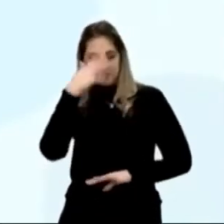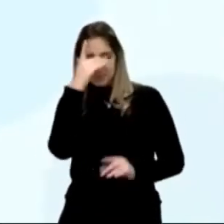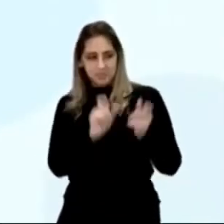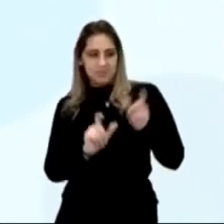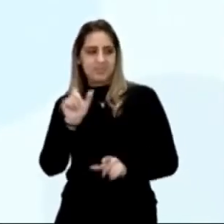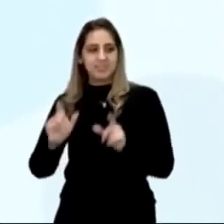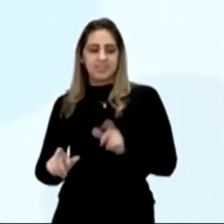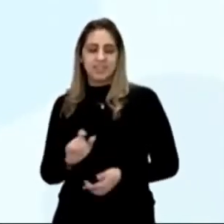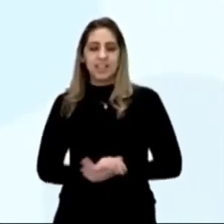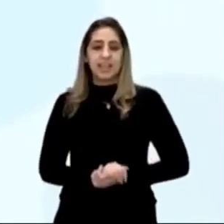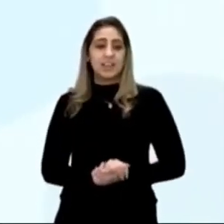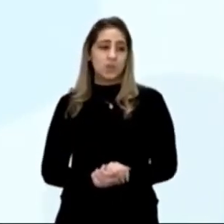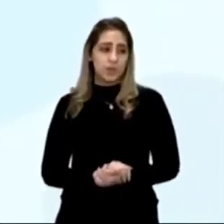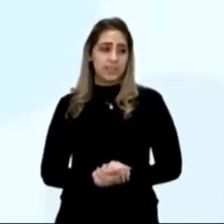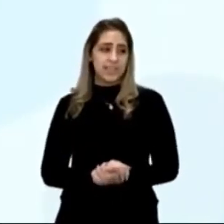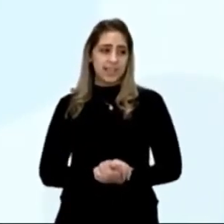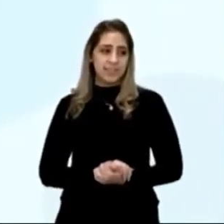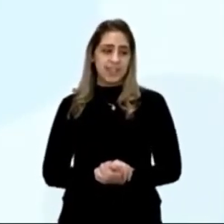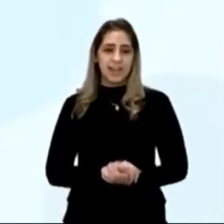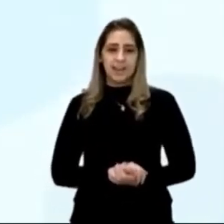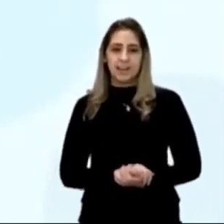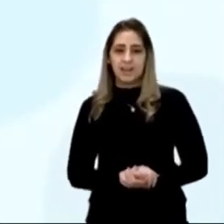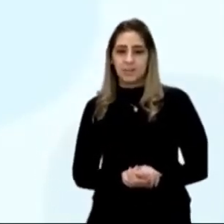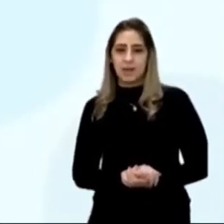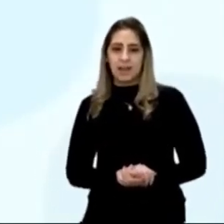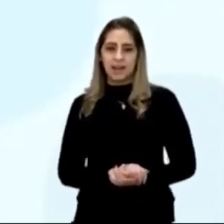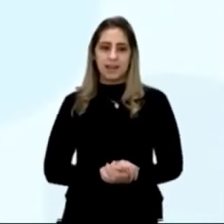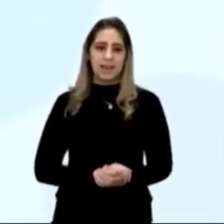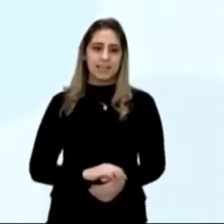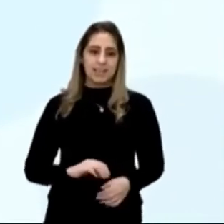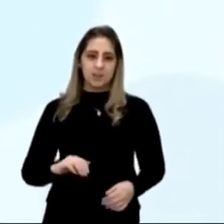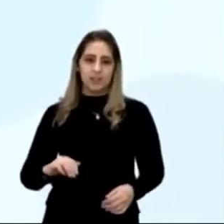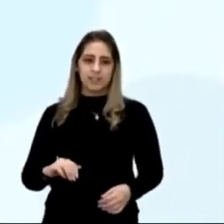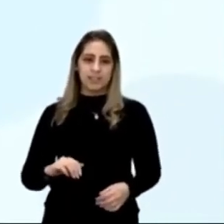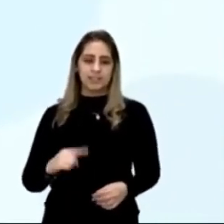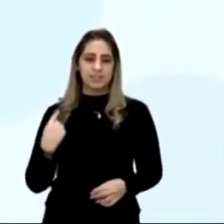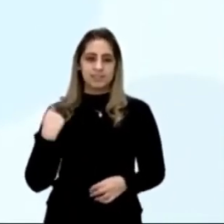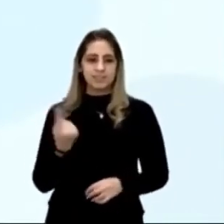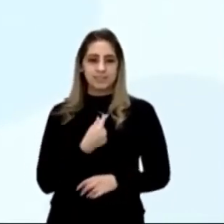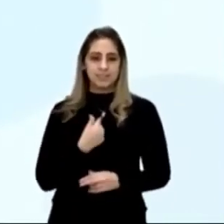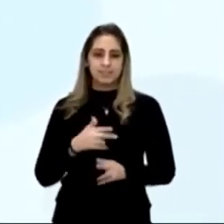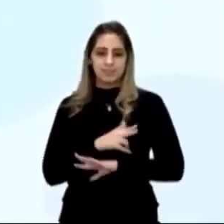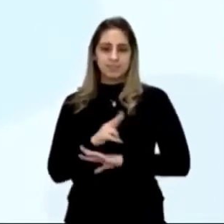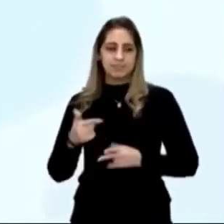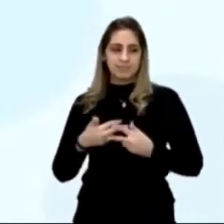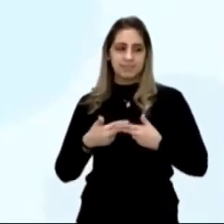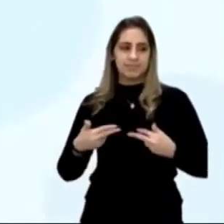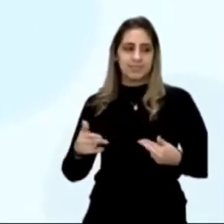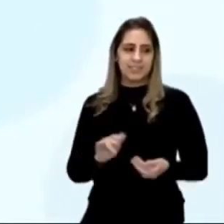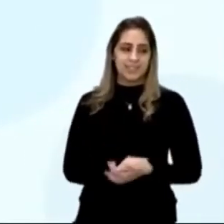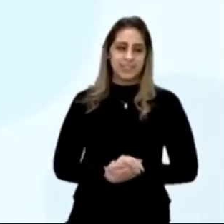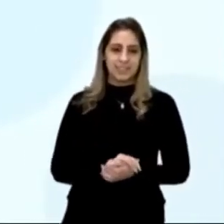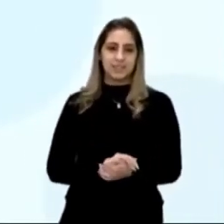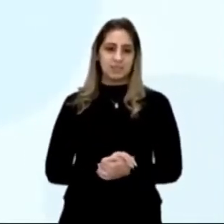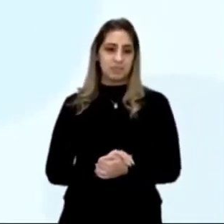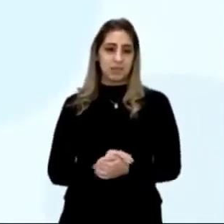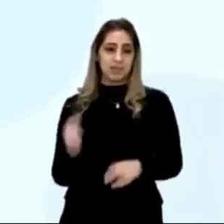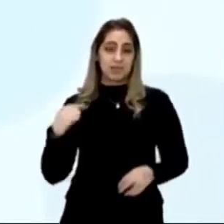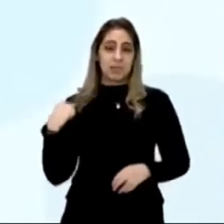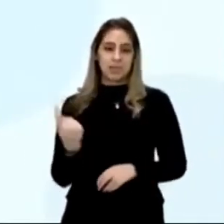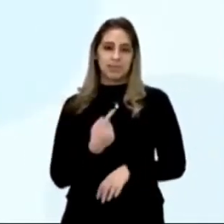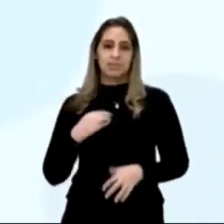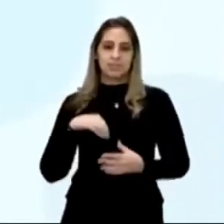pessoa vai me trazer tal informação. Falei com outra pessoa, porque outra pessoa vai trazer tal investigação. Narrativa sobre investigação